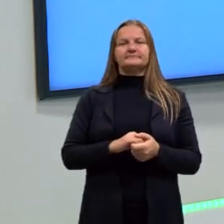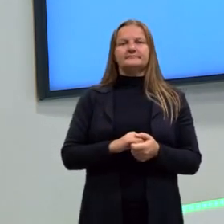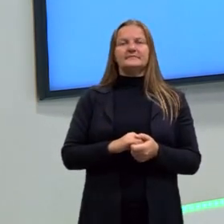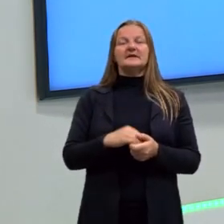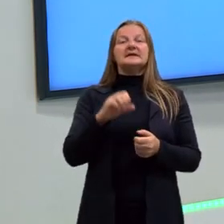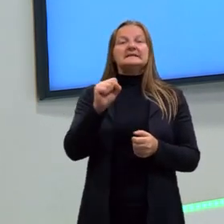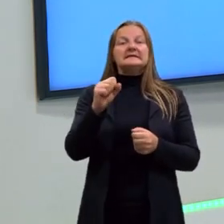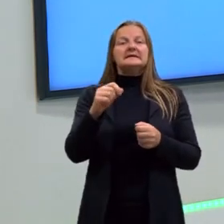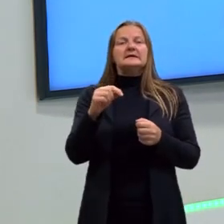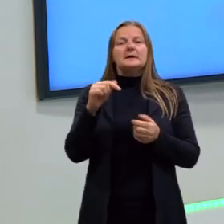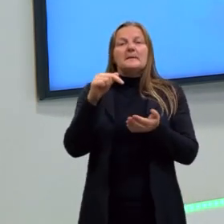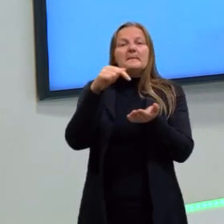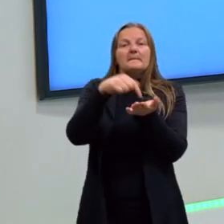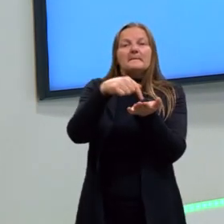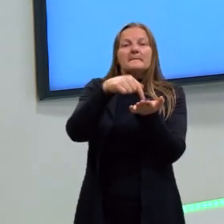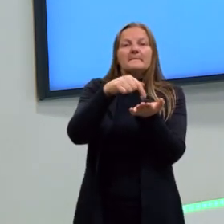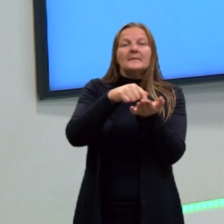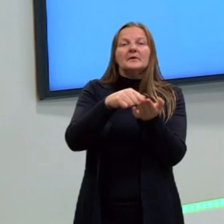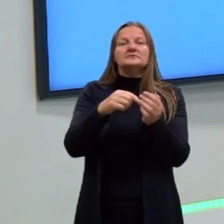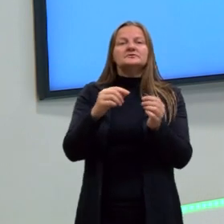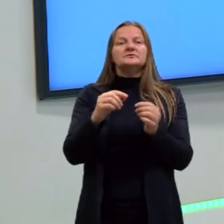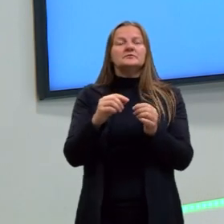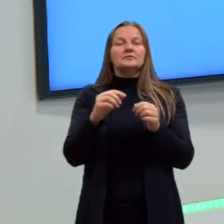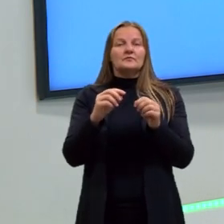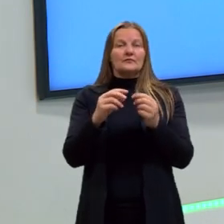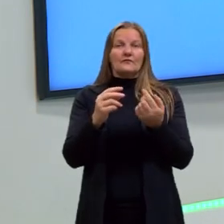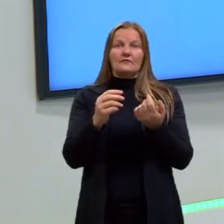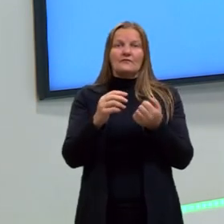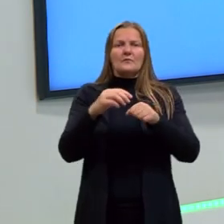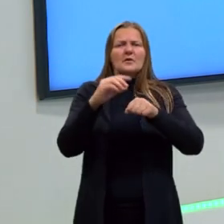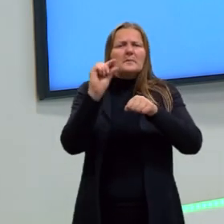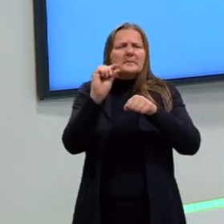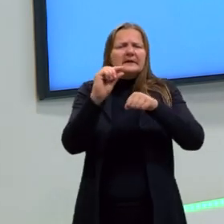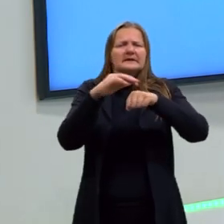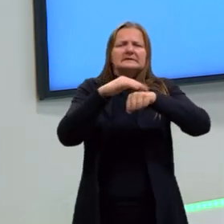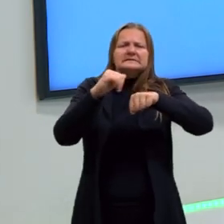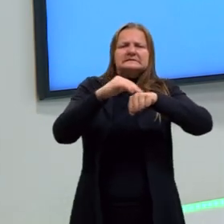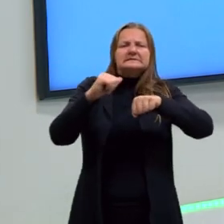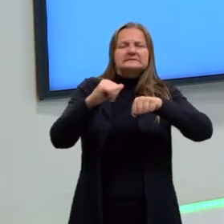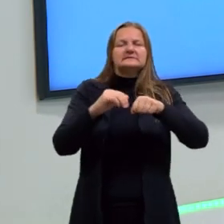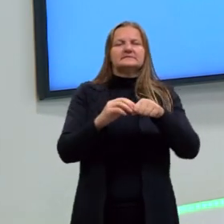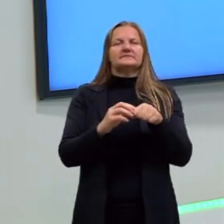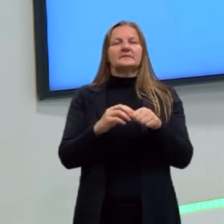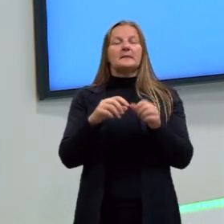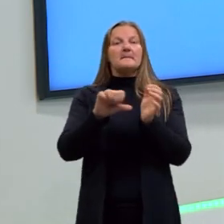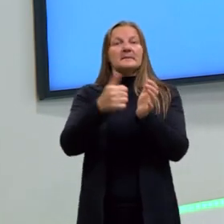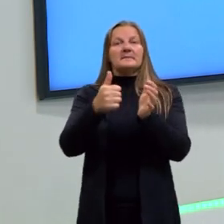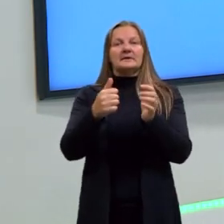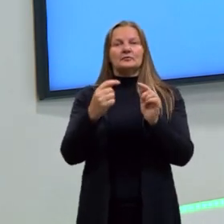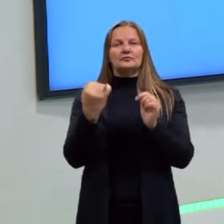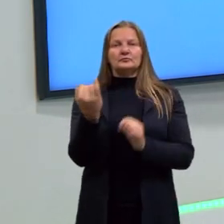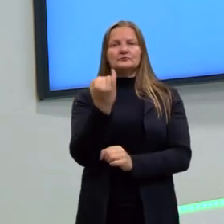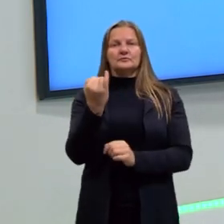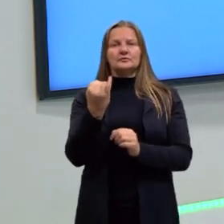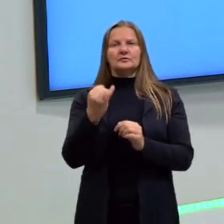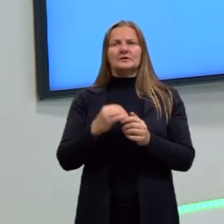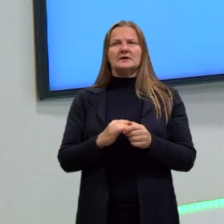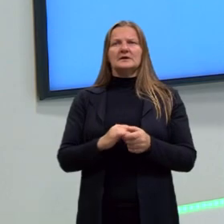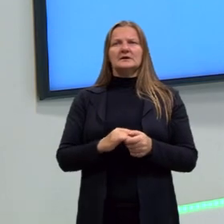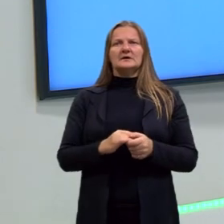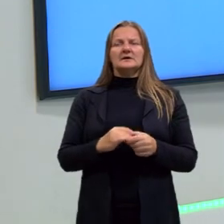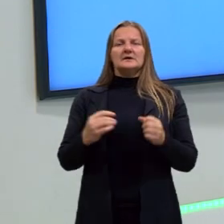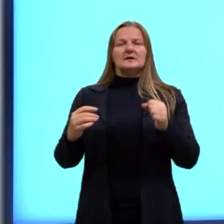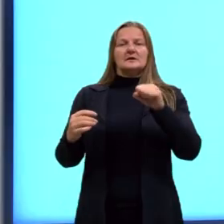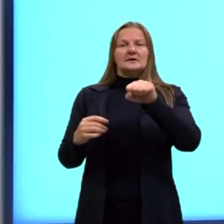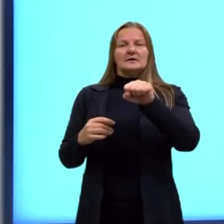fala que ela é puntiforme, a gente pode desconsiderar a massa dela, porque é muito pequena. Primeira coisa. Linhas chegam e